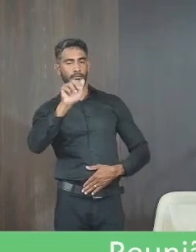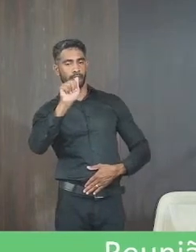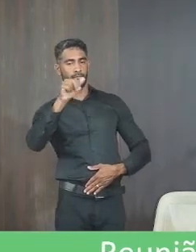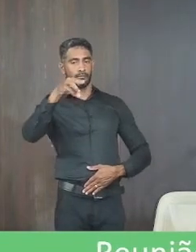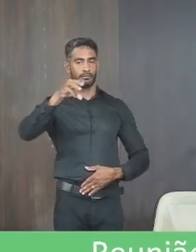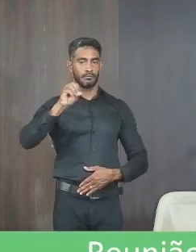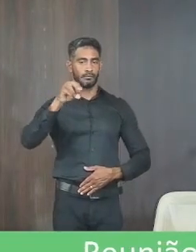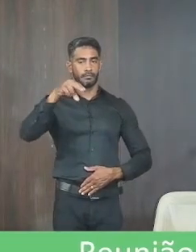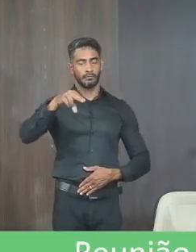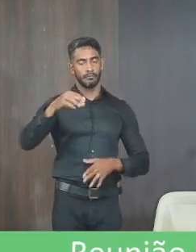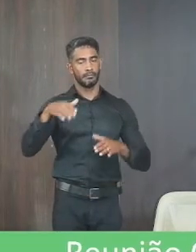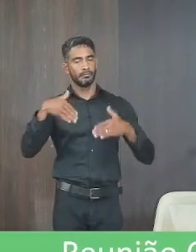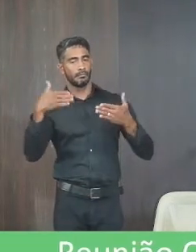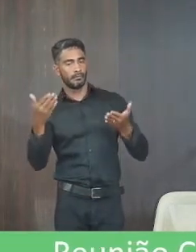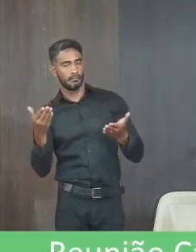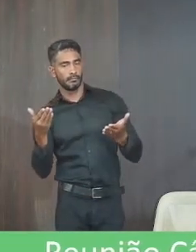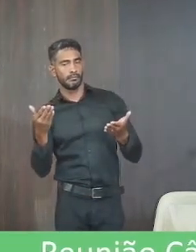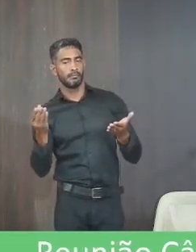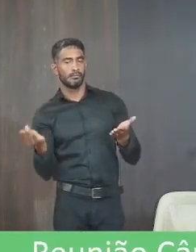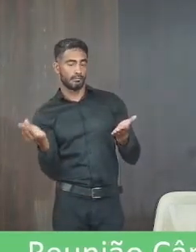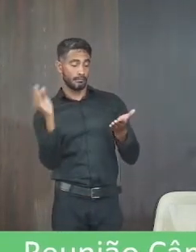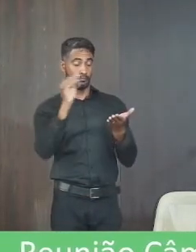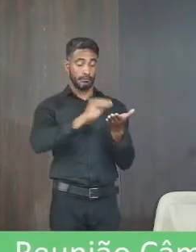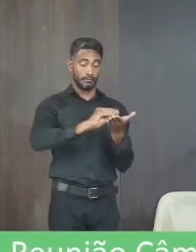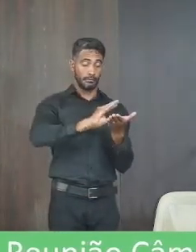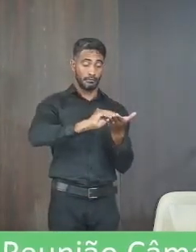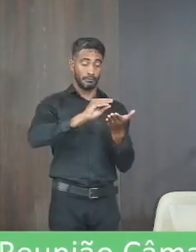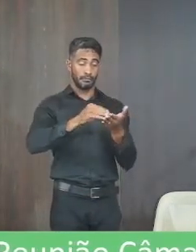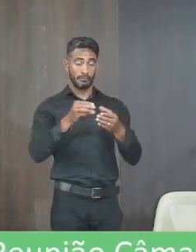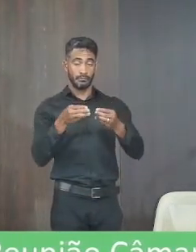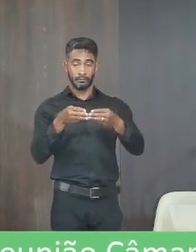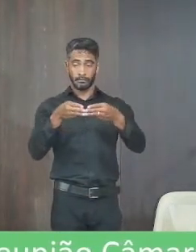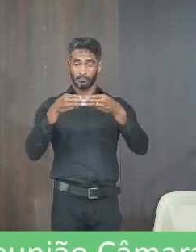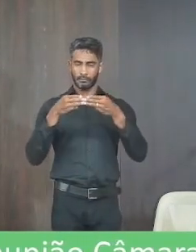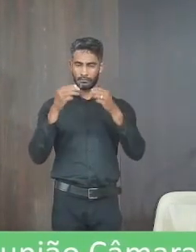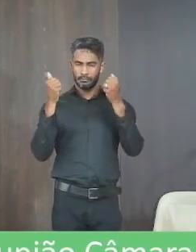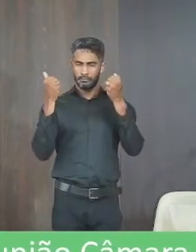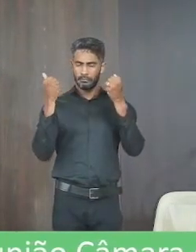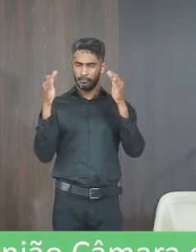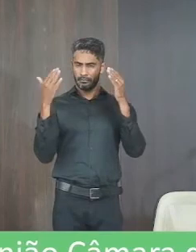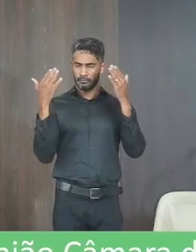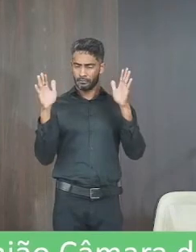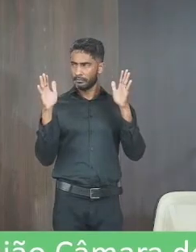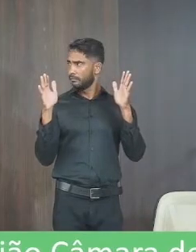requeiro que seja feita e conste em ata moção de aplausos pelo